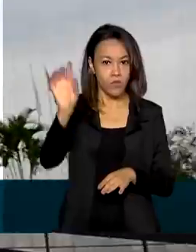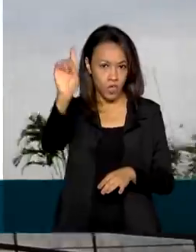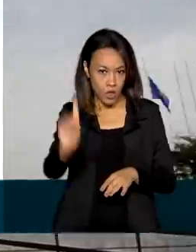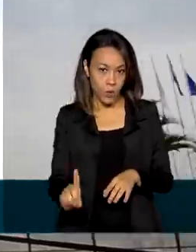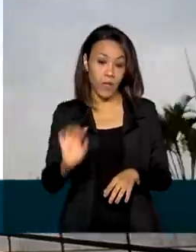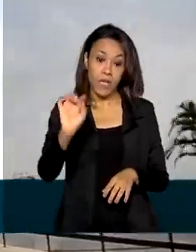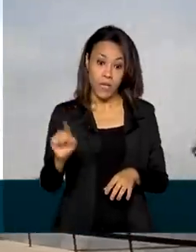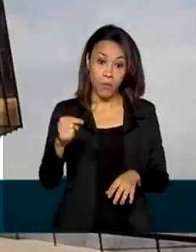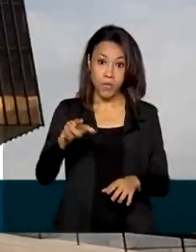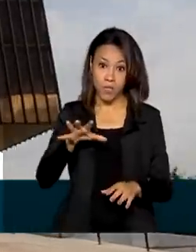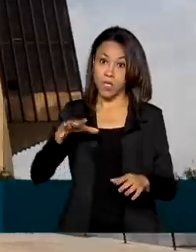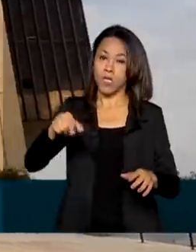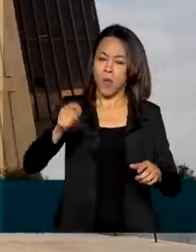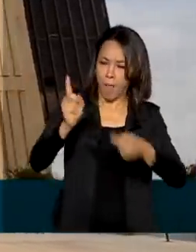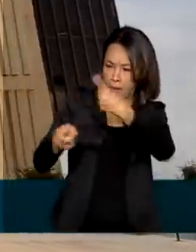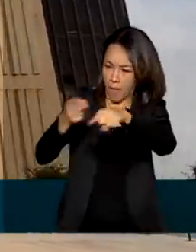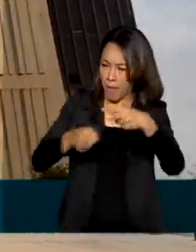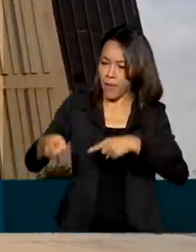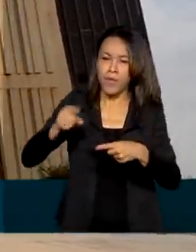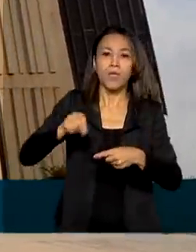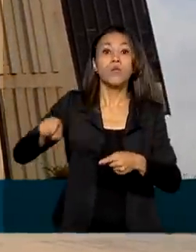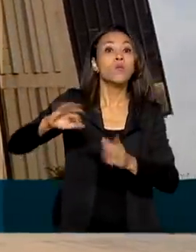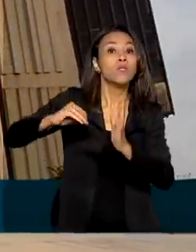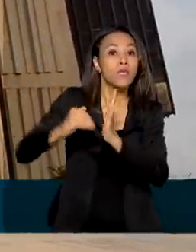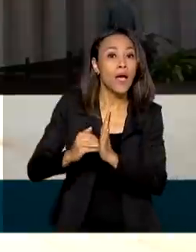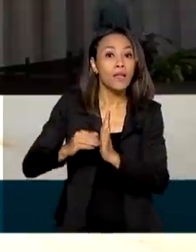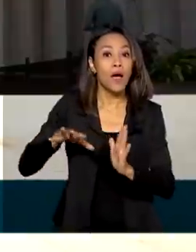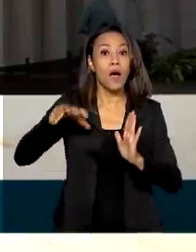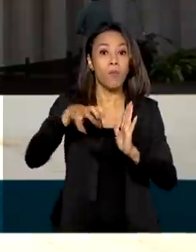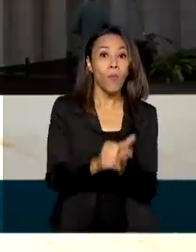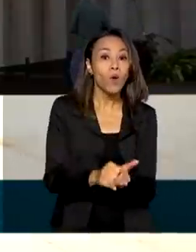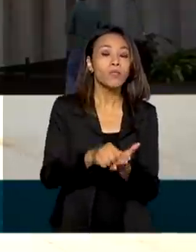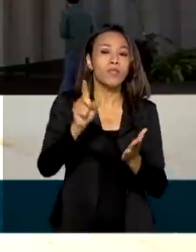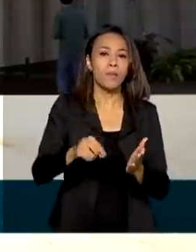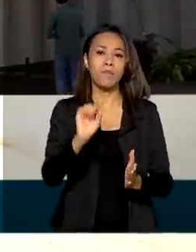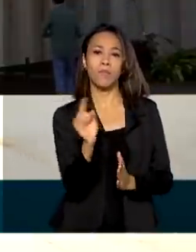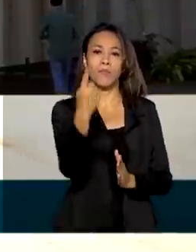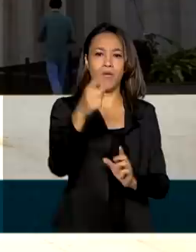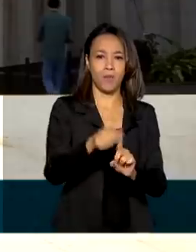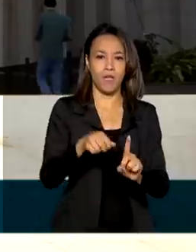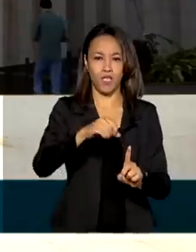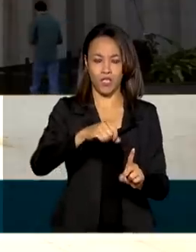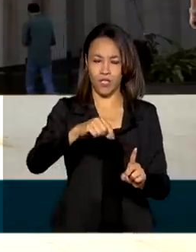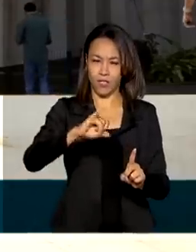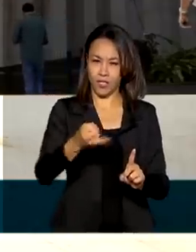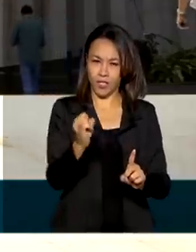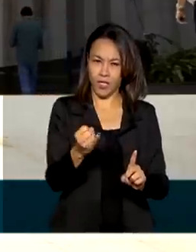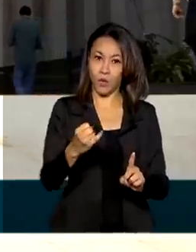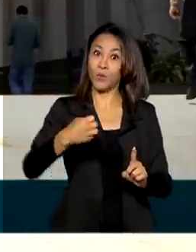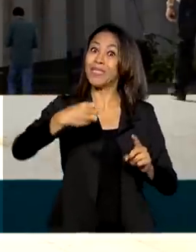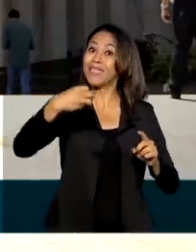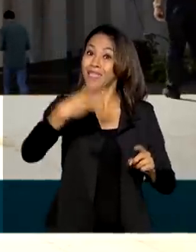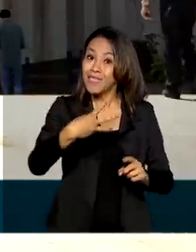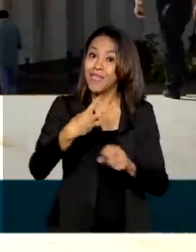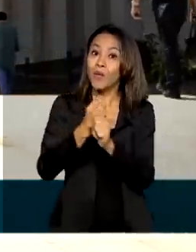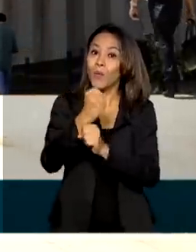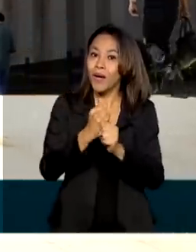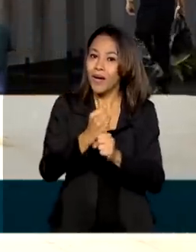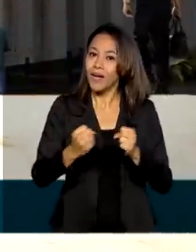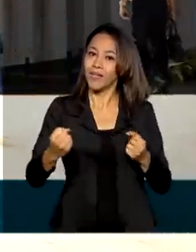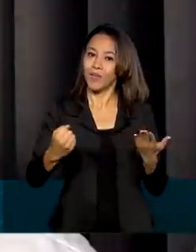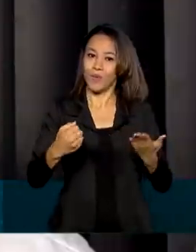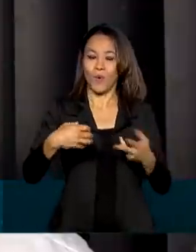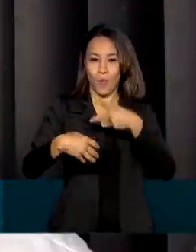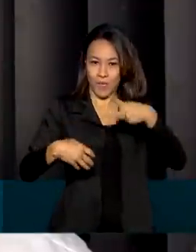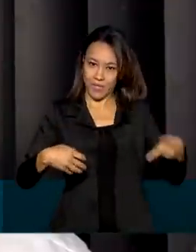da sabatina no Senado, será em 1º de janeiro do terceiro ano de mandato do chefe do Poder Executivo